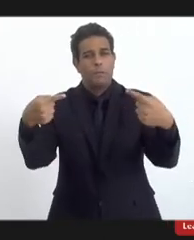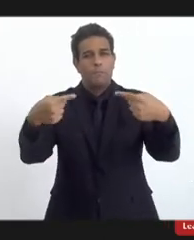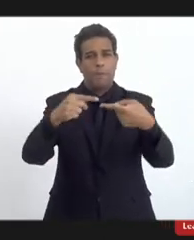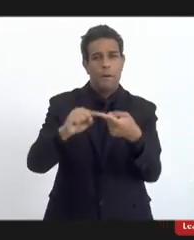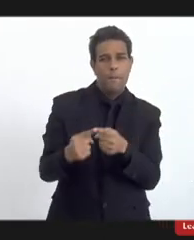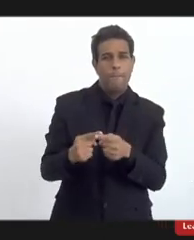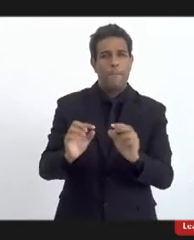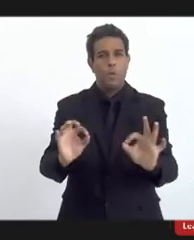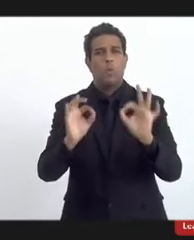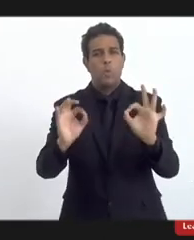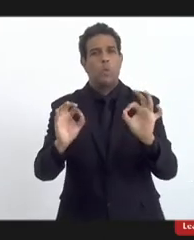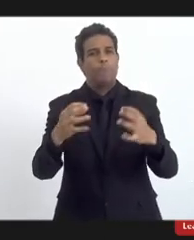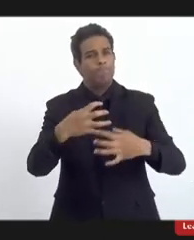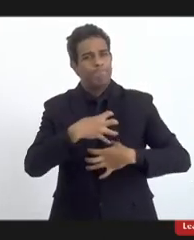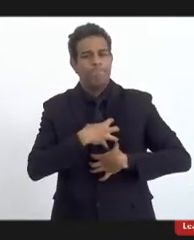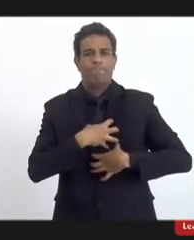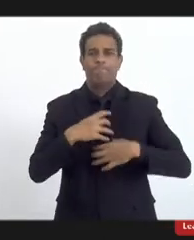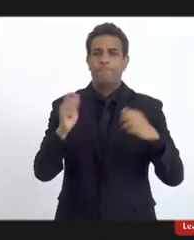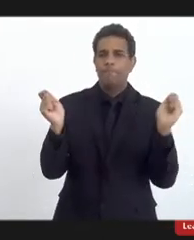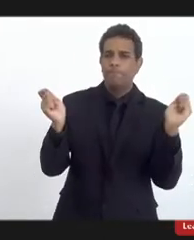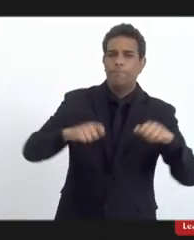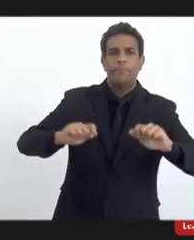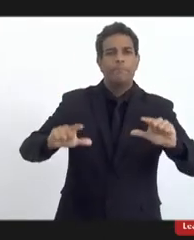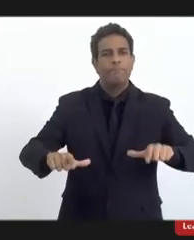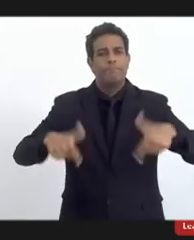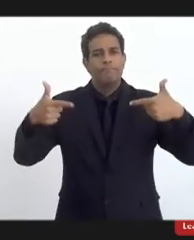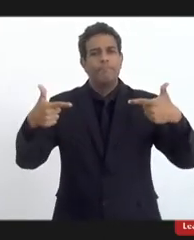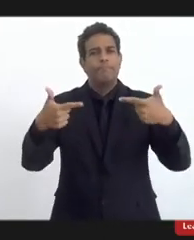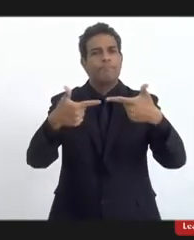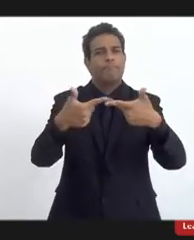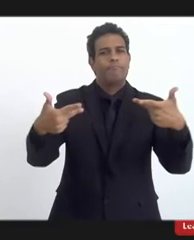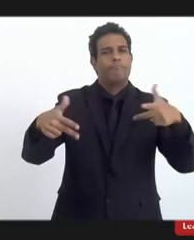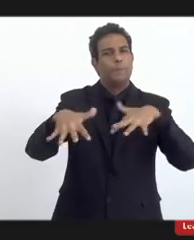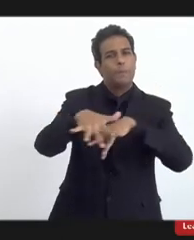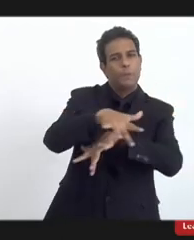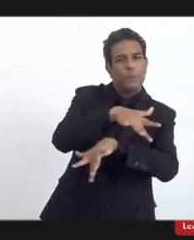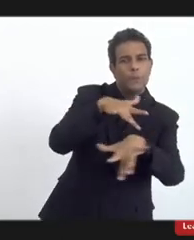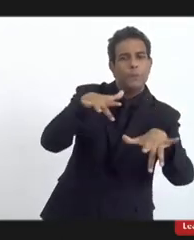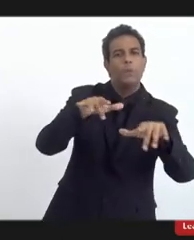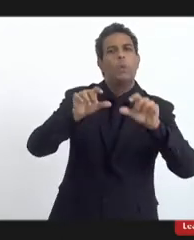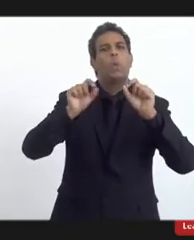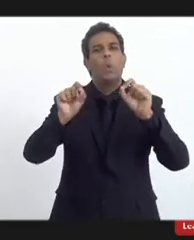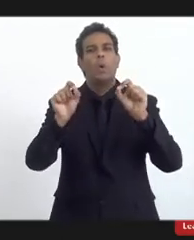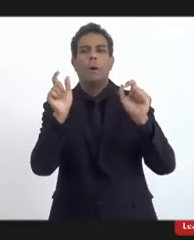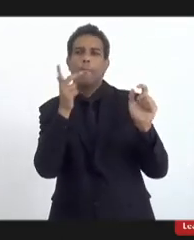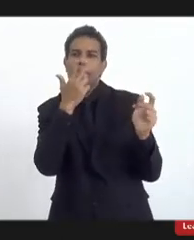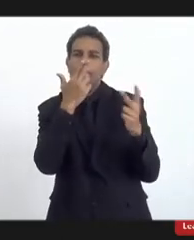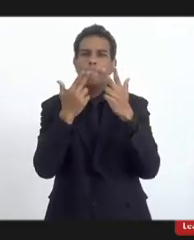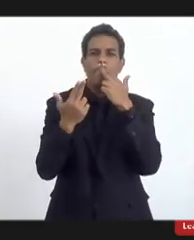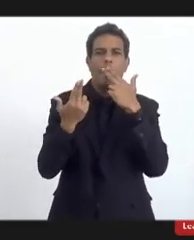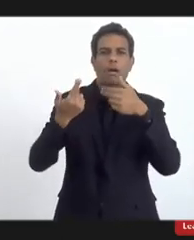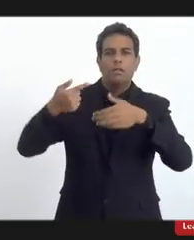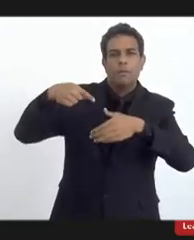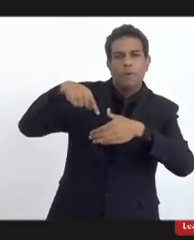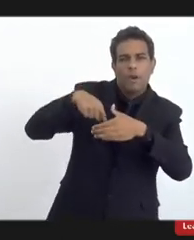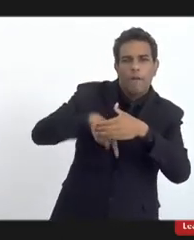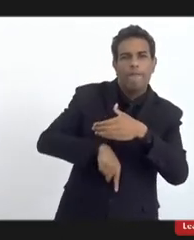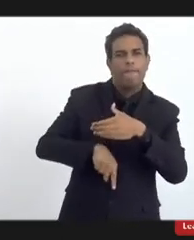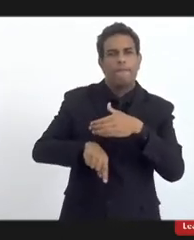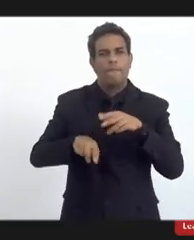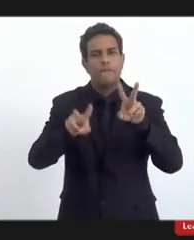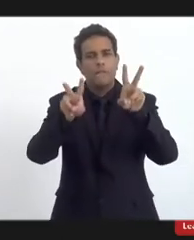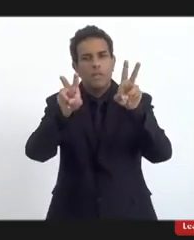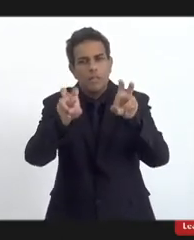extremamente sensível, competente, ele acaba se mergulhando, se